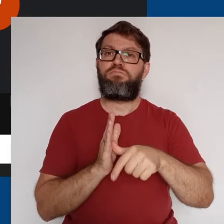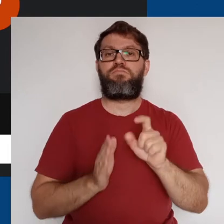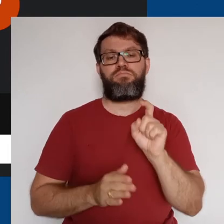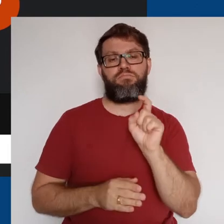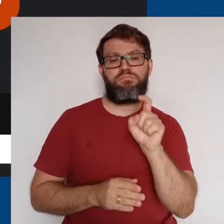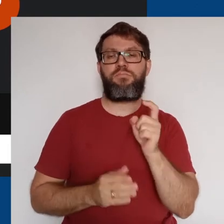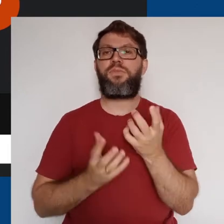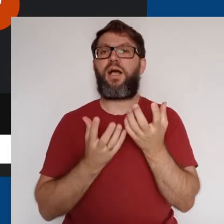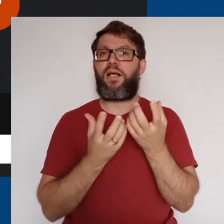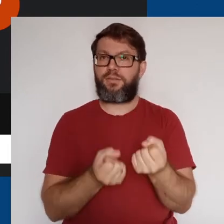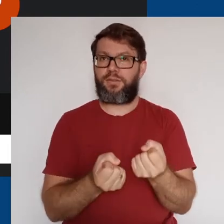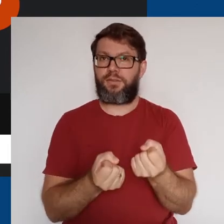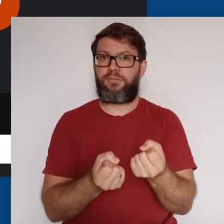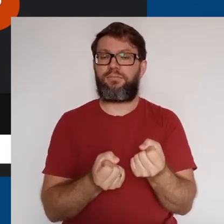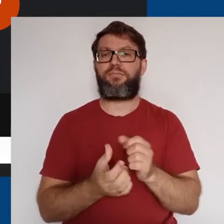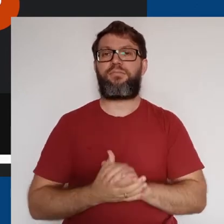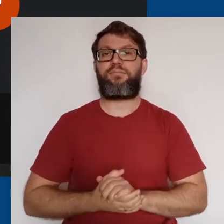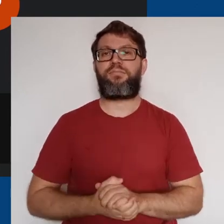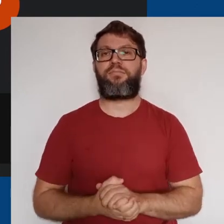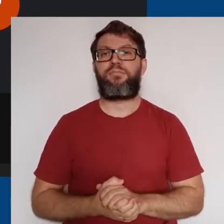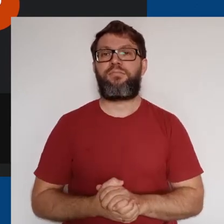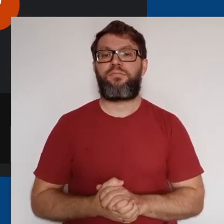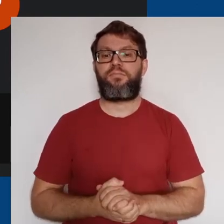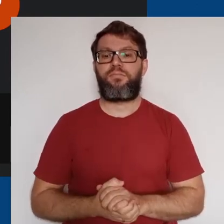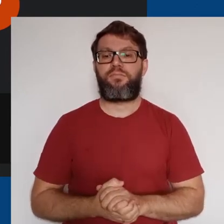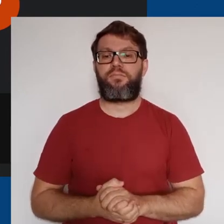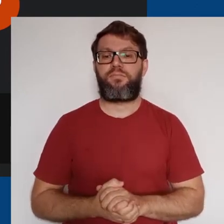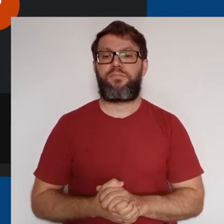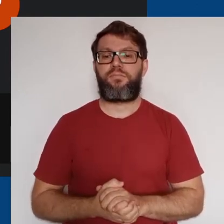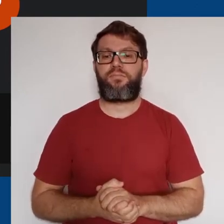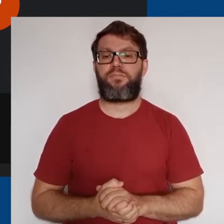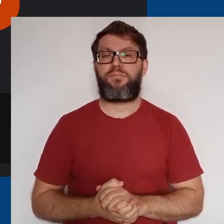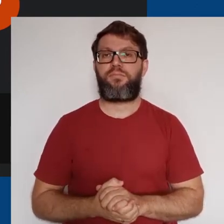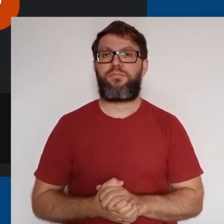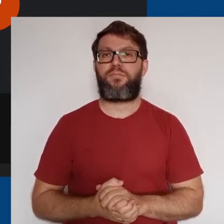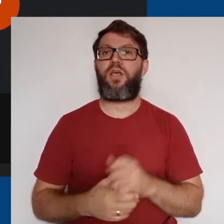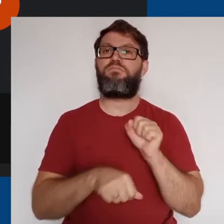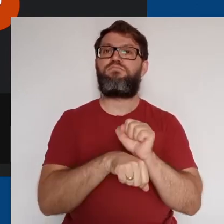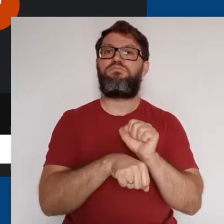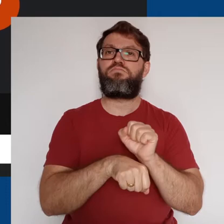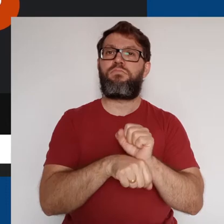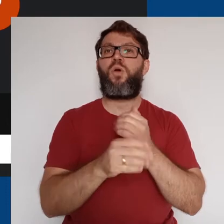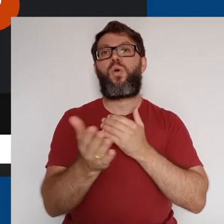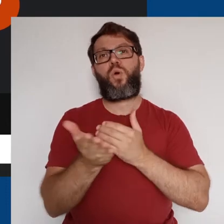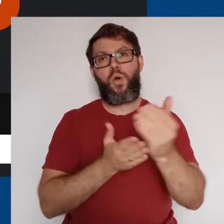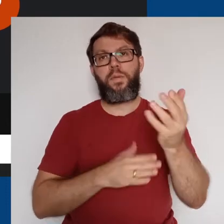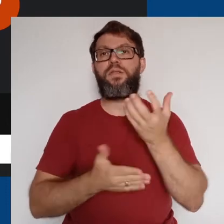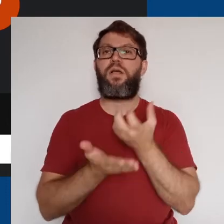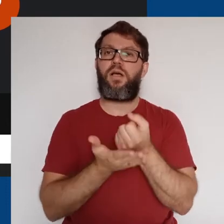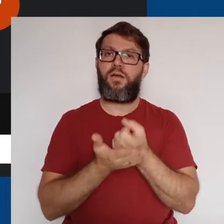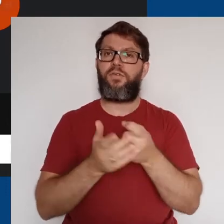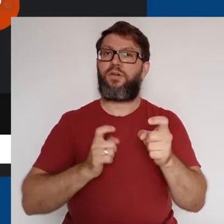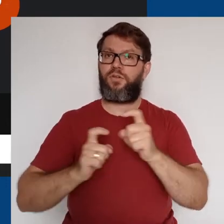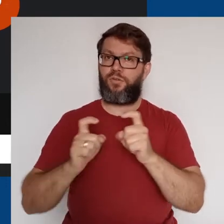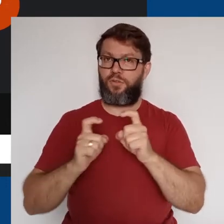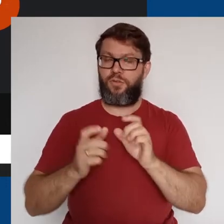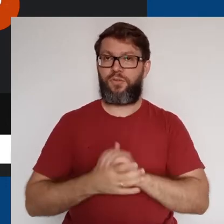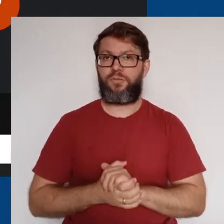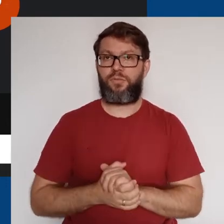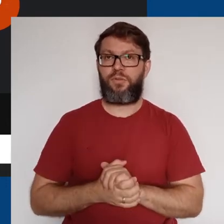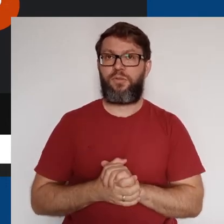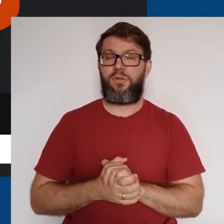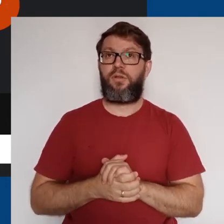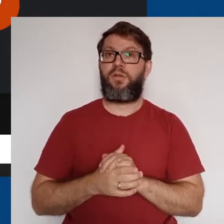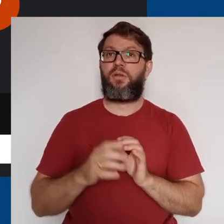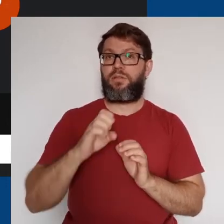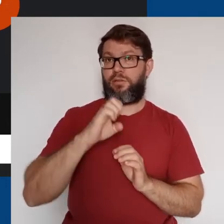clicamos em Aceitar no canto inferior direito dessa janela e esperamos o início da gravação da reunião. No